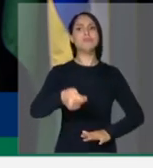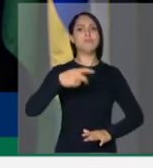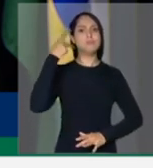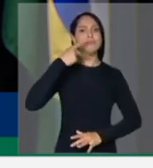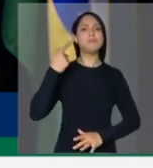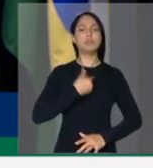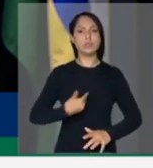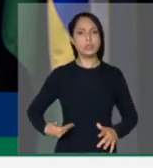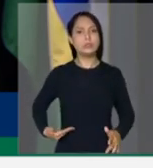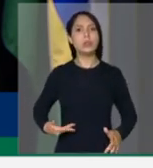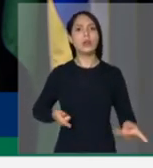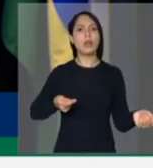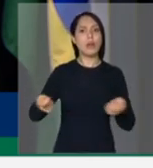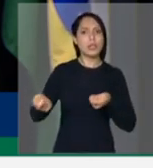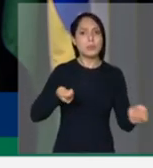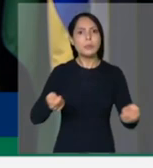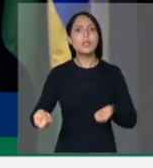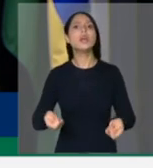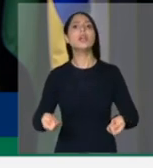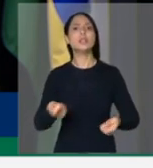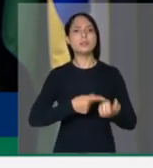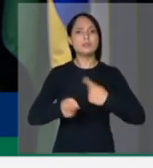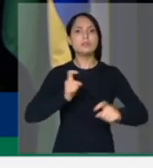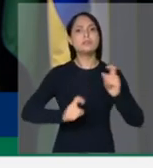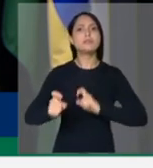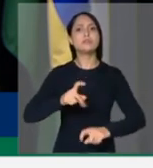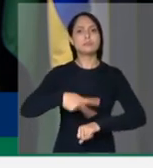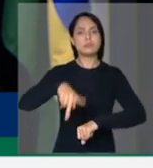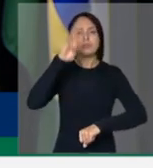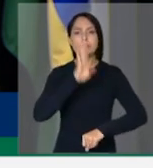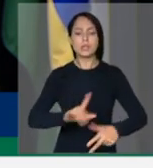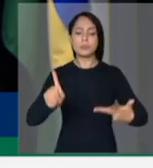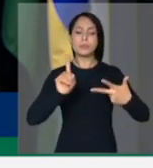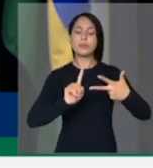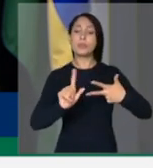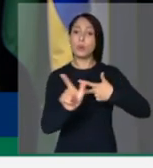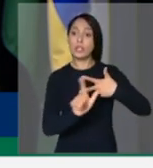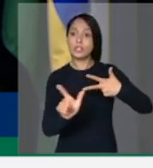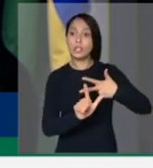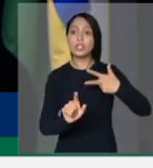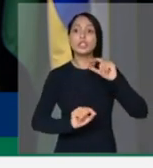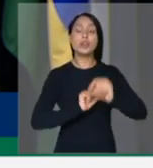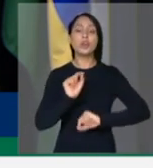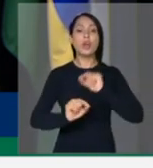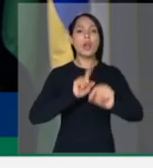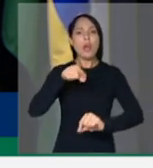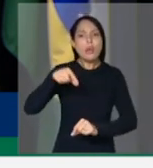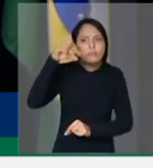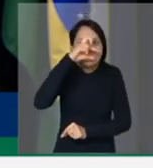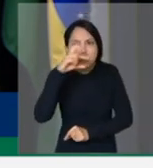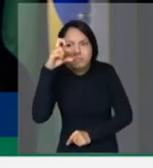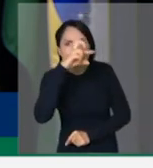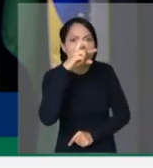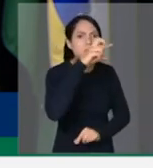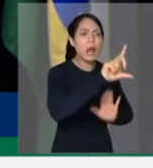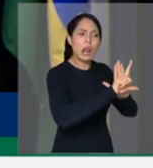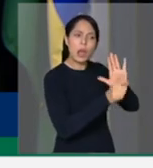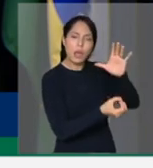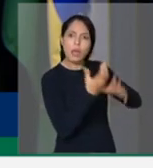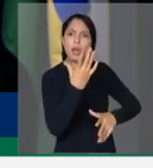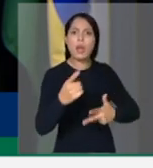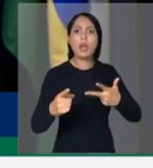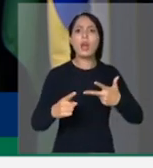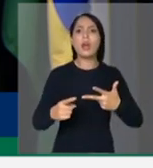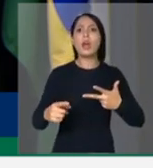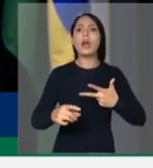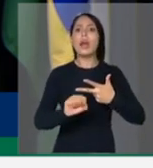públicas, ele administra o país. O Legislativo, ele legisla, ele fiscaliza. E o STF é o